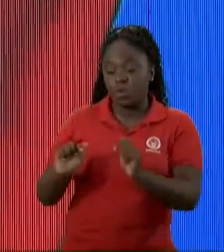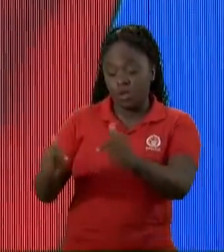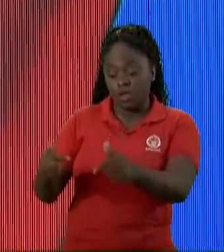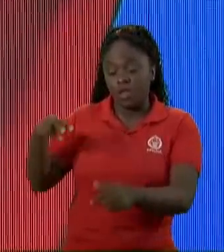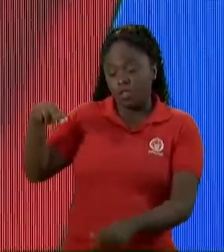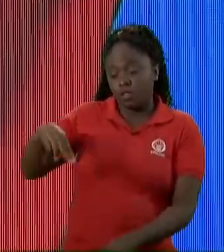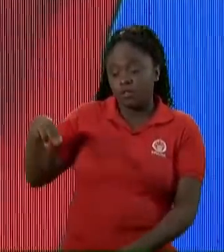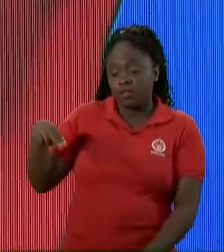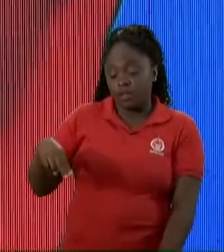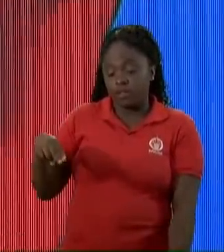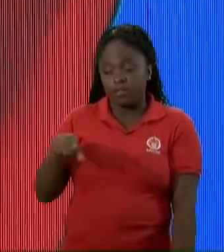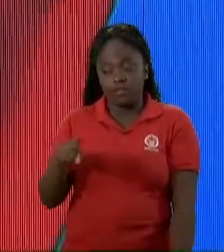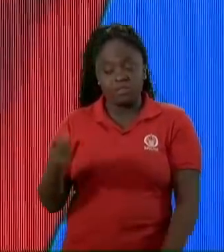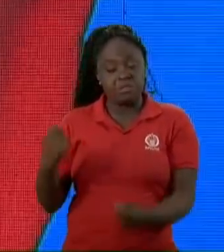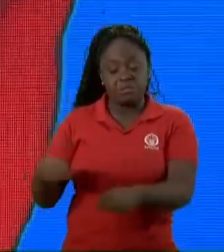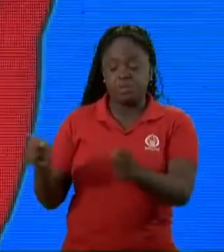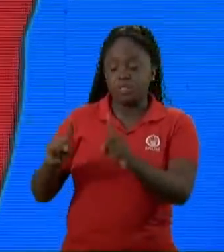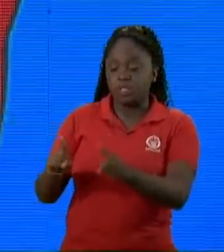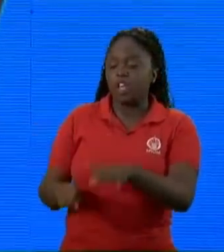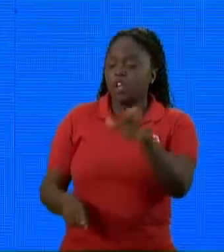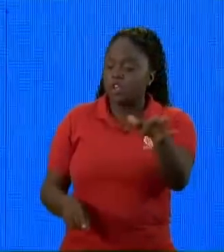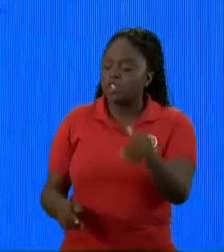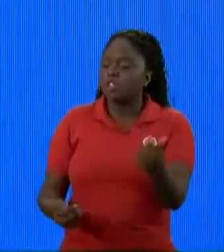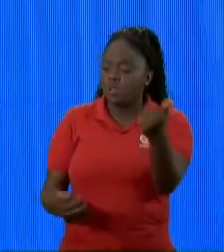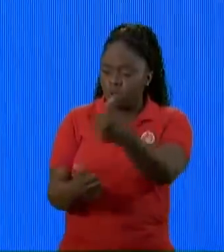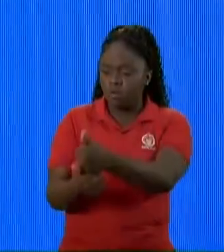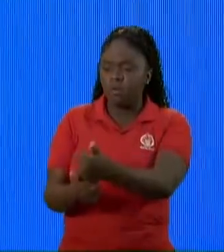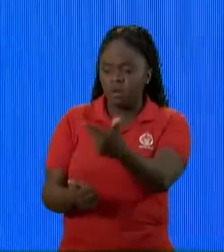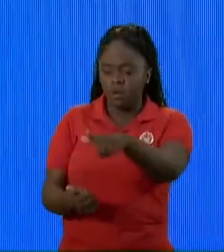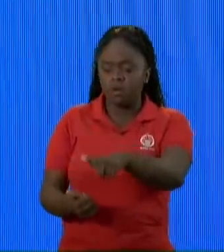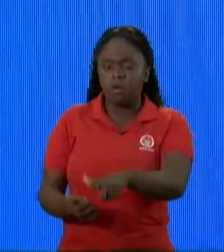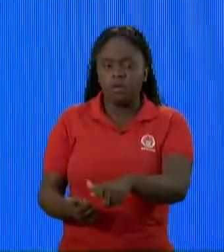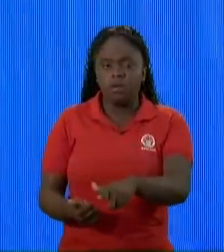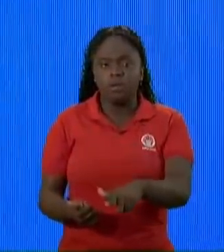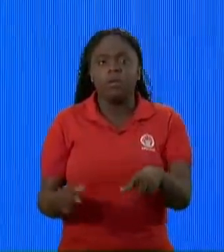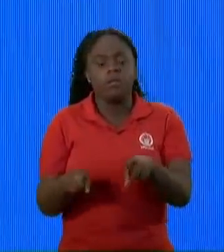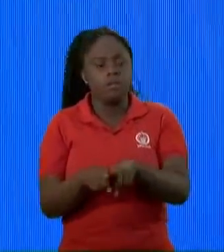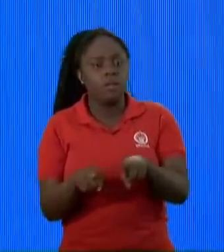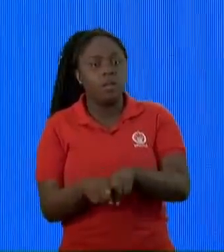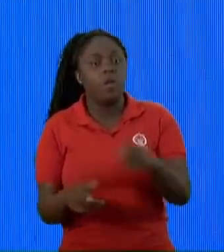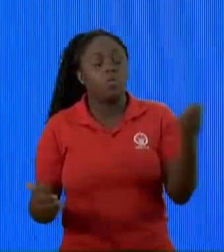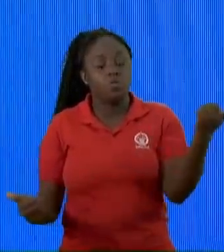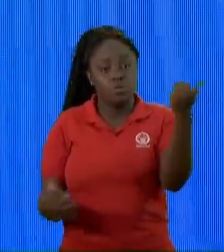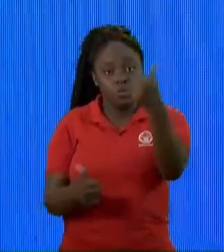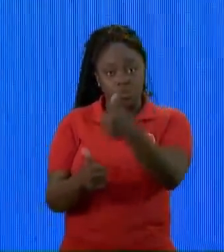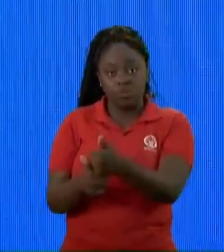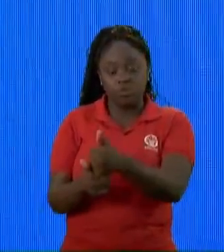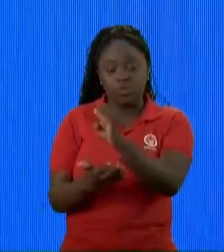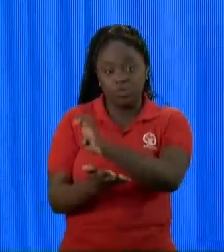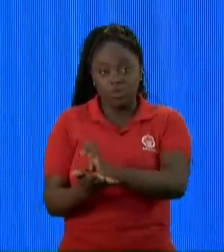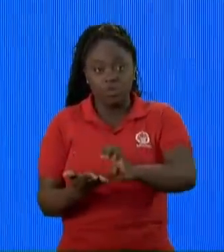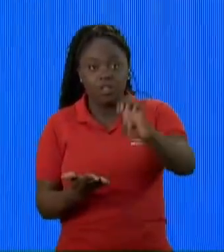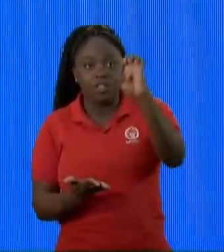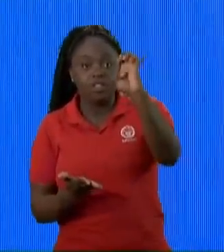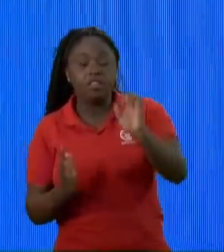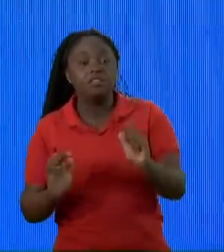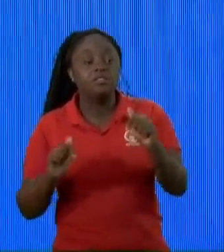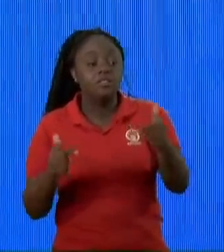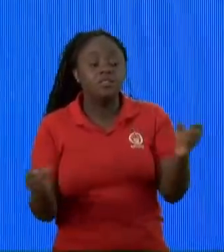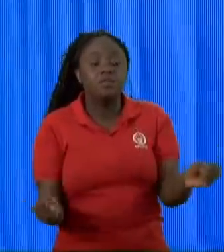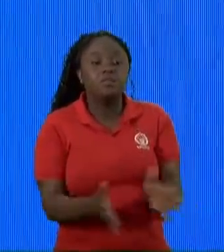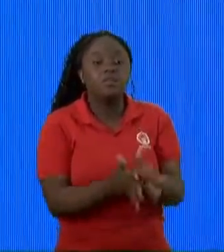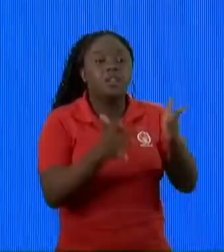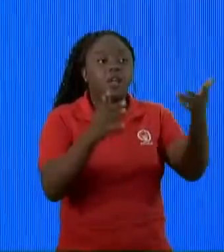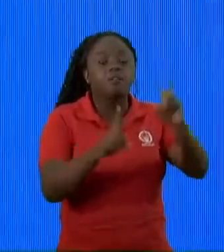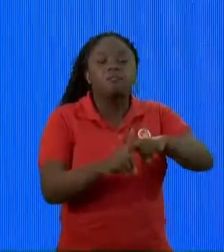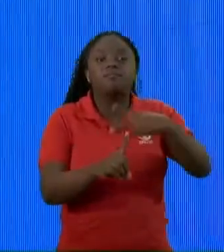você Eu coloco o outro E outro, hein? O substituto do Elias Fez o dobro de milagres